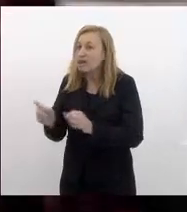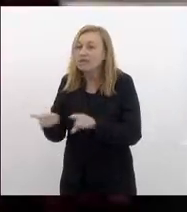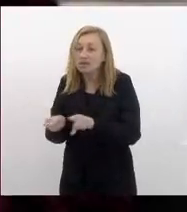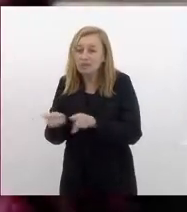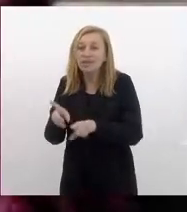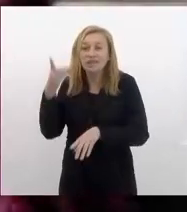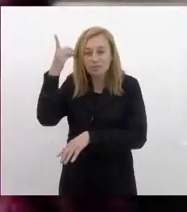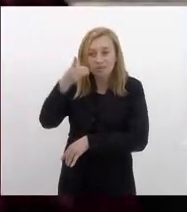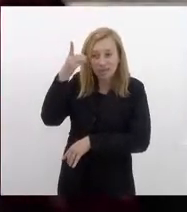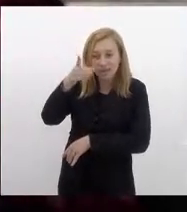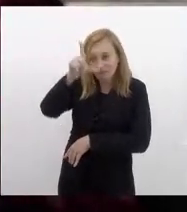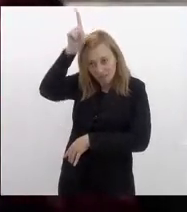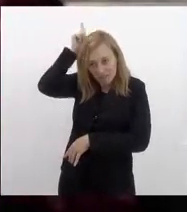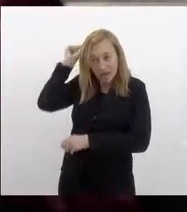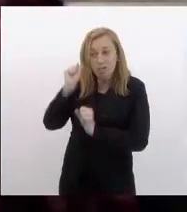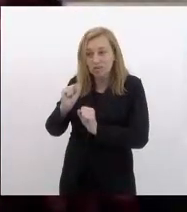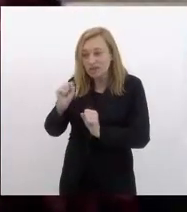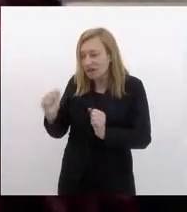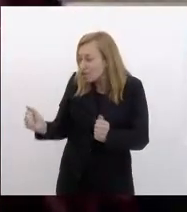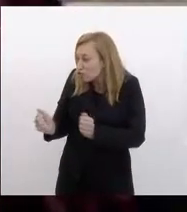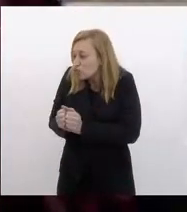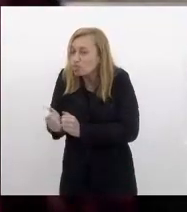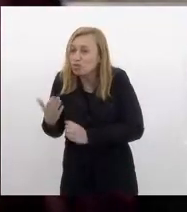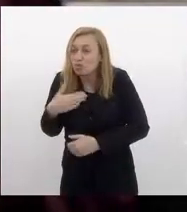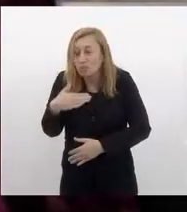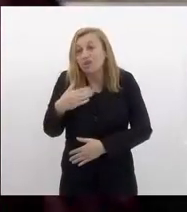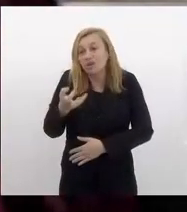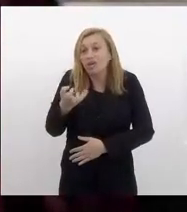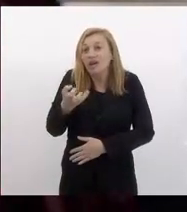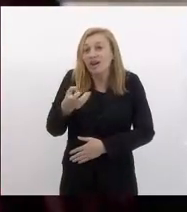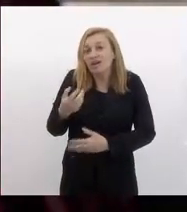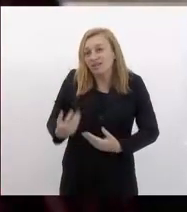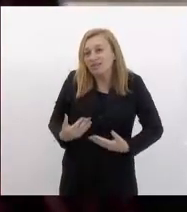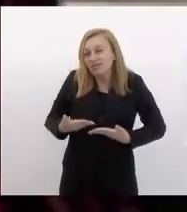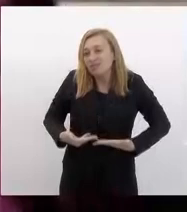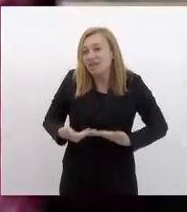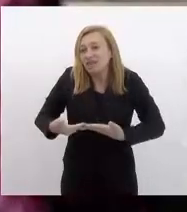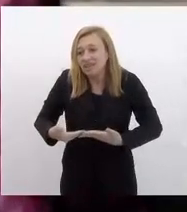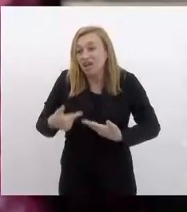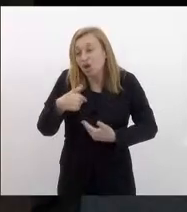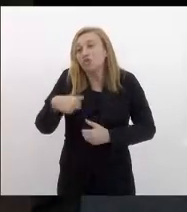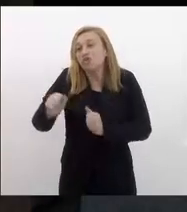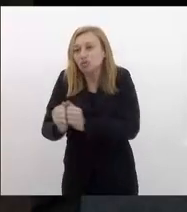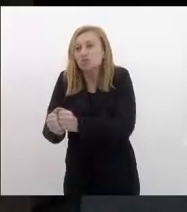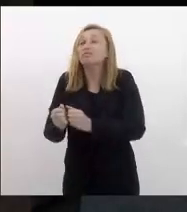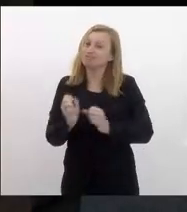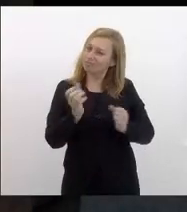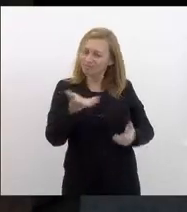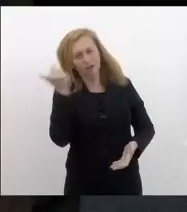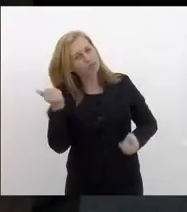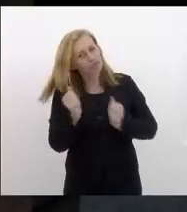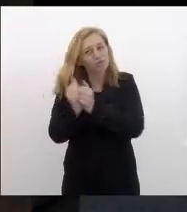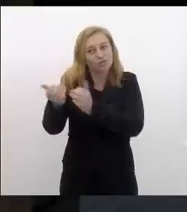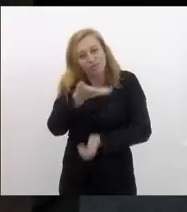se o senhor puder me levar na ocasião eu já estou me oferecendo aqui vamos junto vamos junto deputado